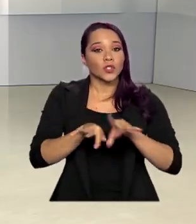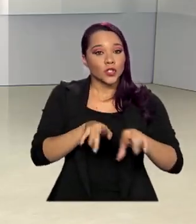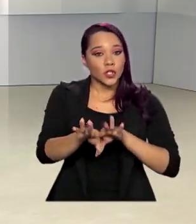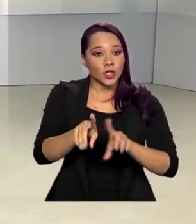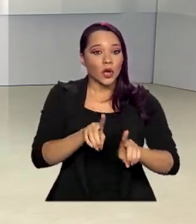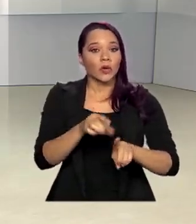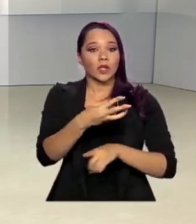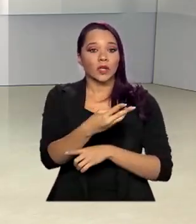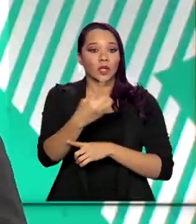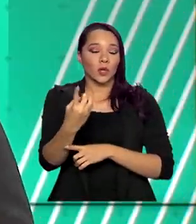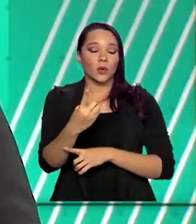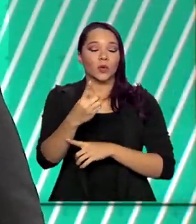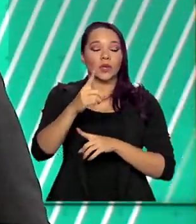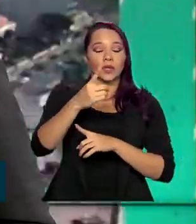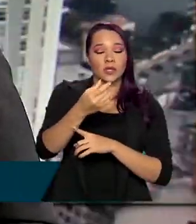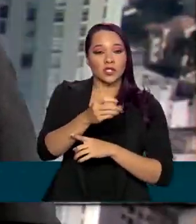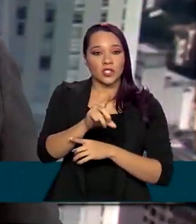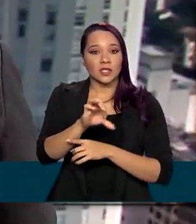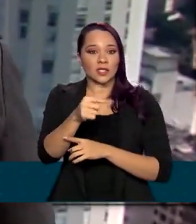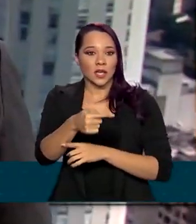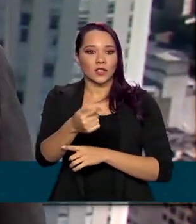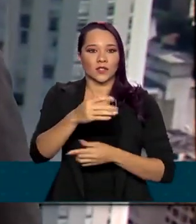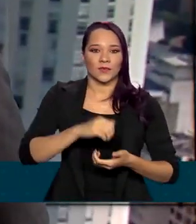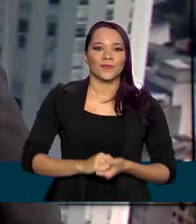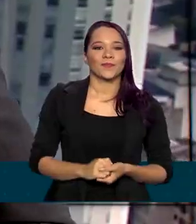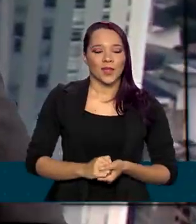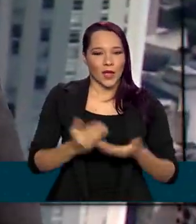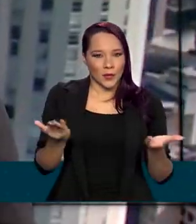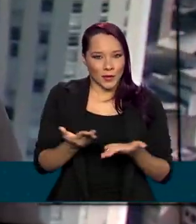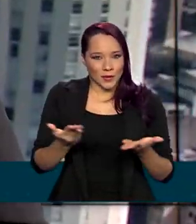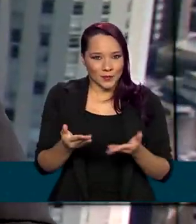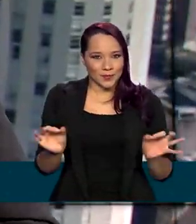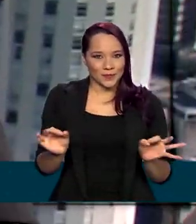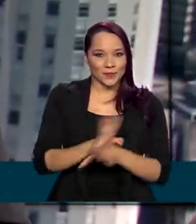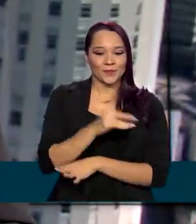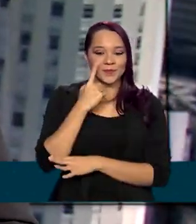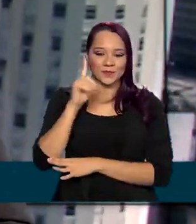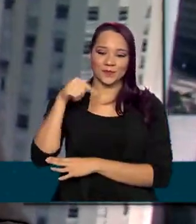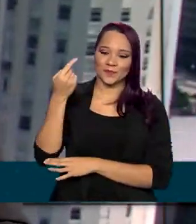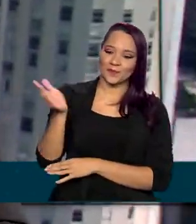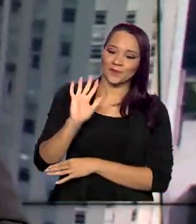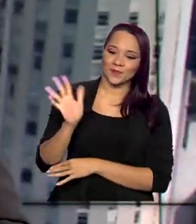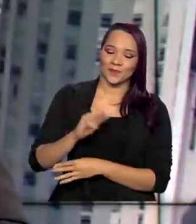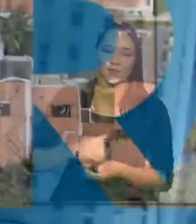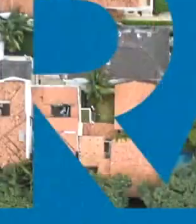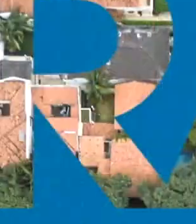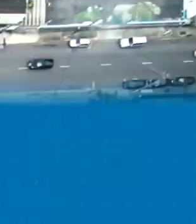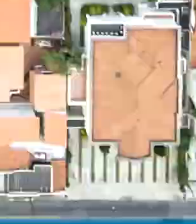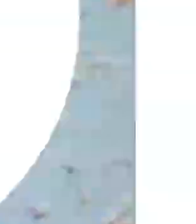e 7 de fevereiro. A gente fica por aqui. Nos vemos na próxima edição. Até lá!